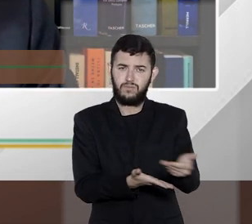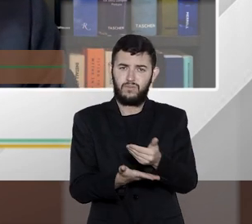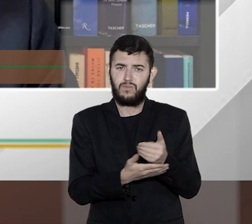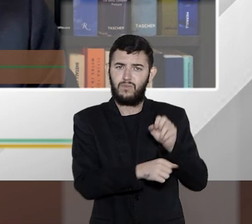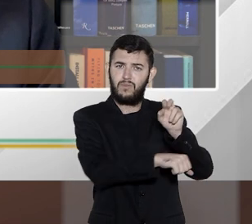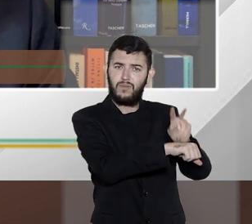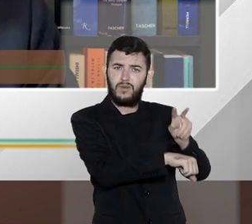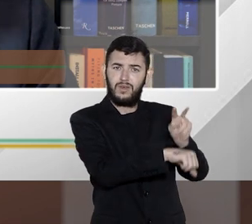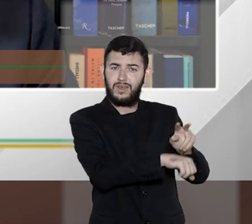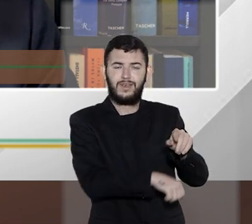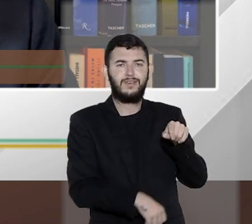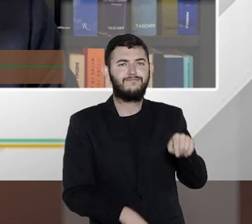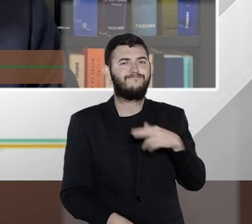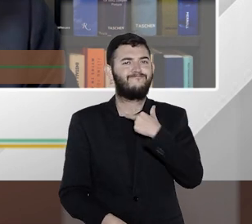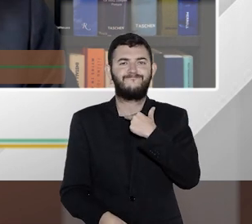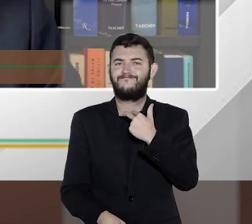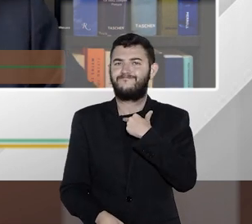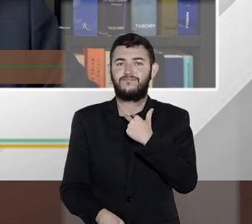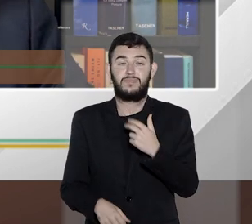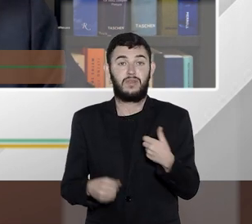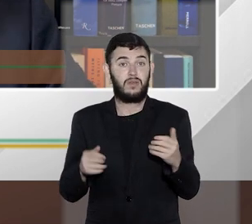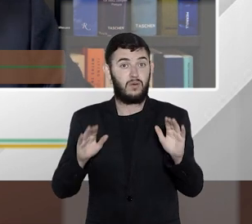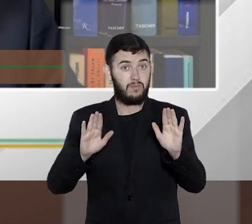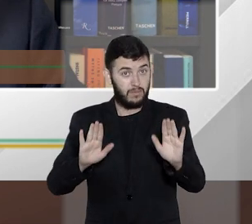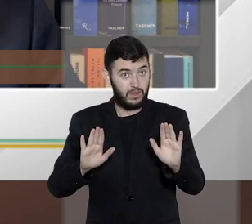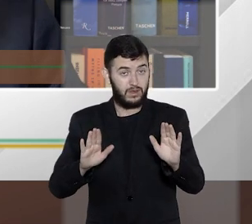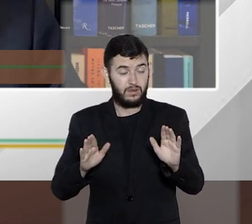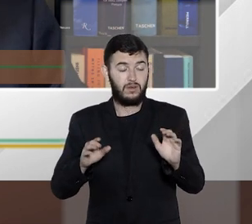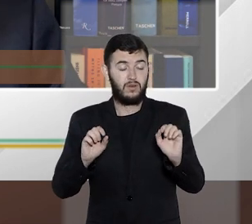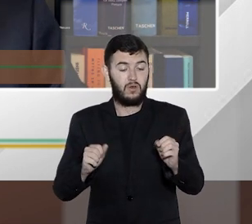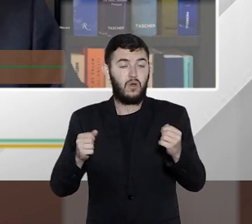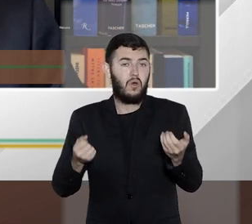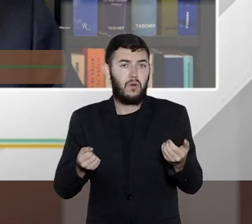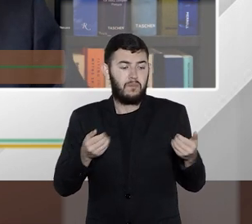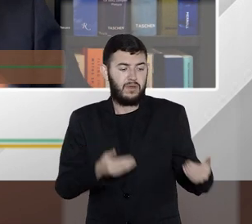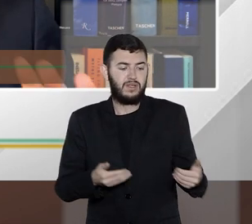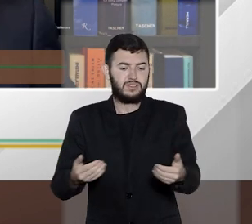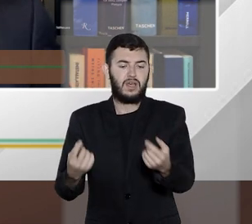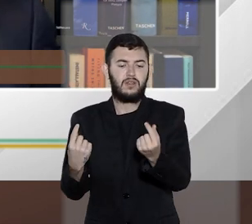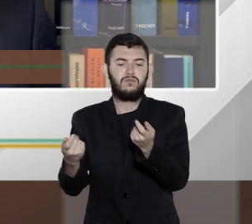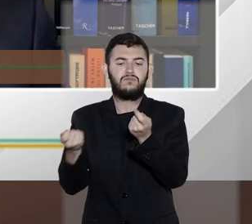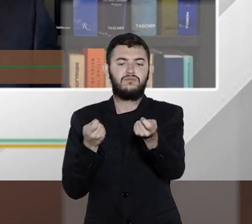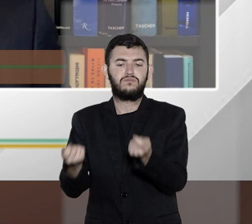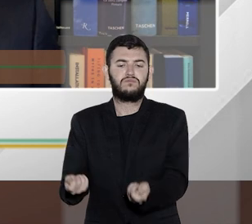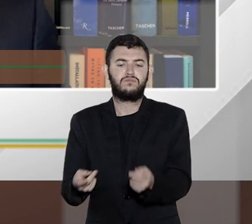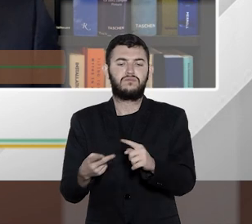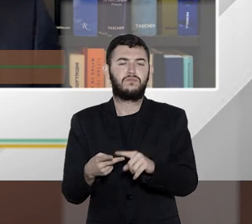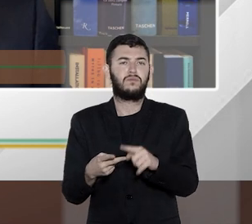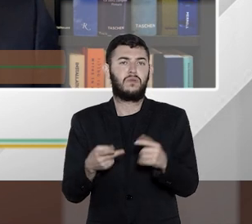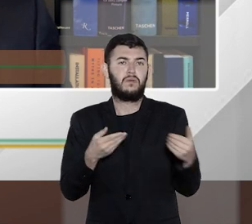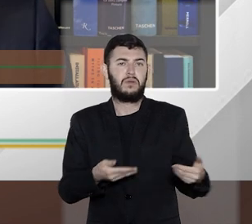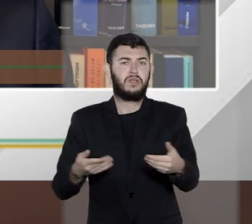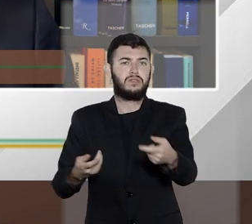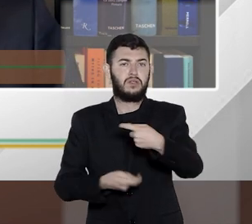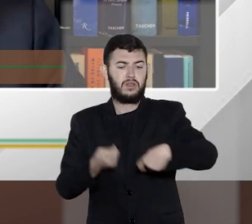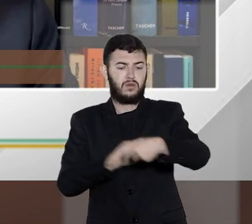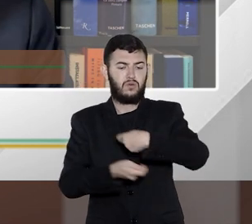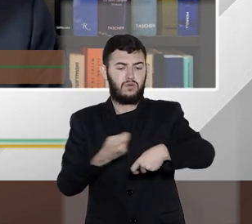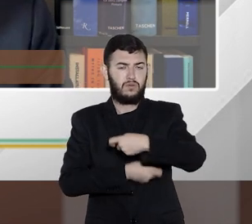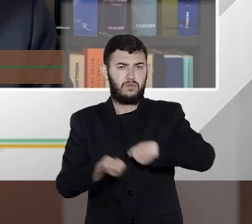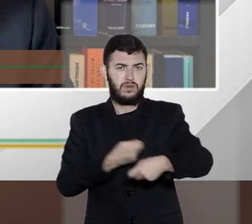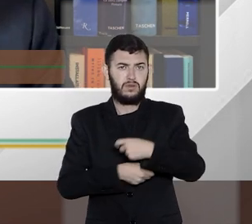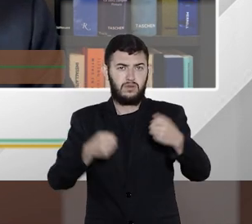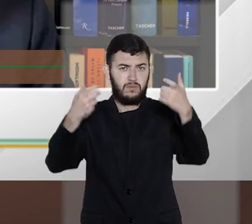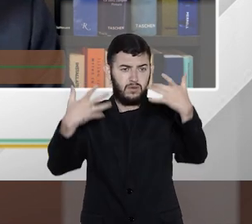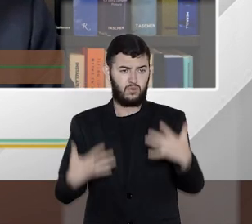O Ministério da Fazenda, o Ministério da Economia, hoje, ele fez esse processo de autocontenção, disse que esses dados não podem ser divulgados, mas a gente